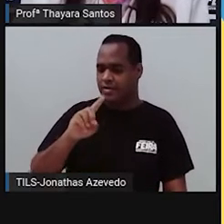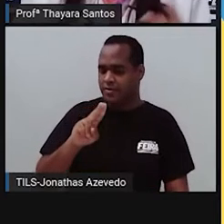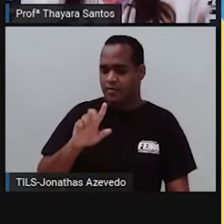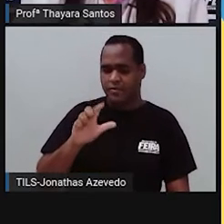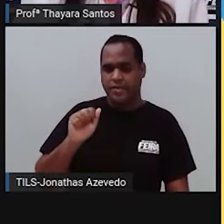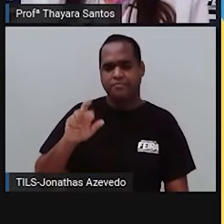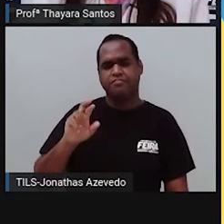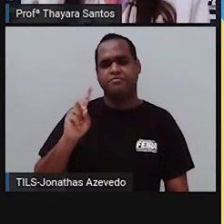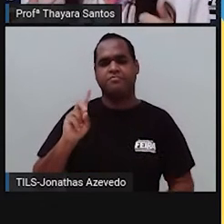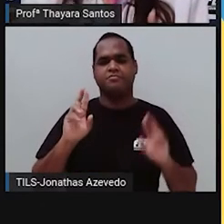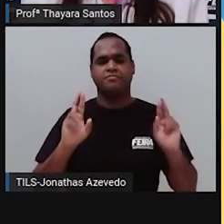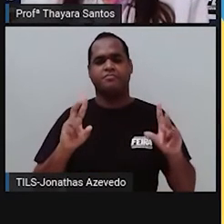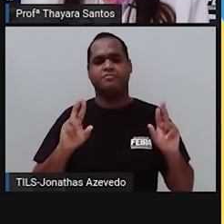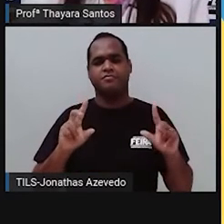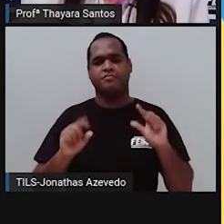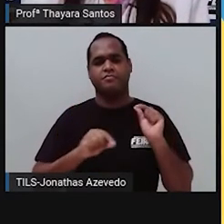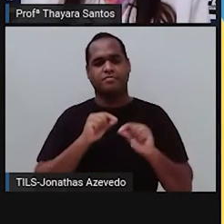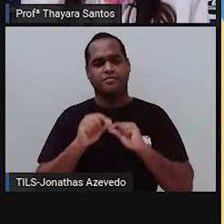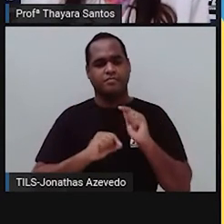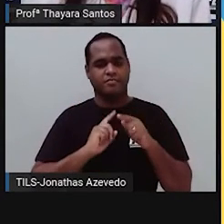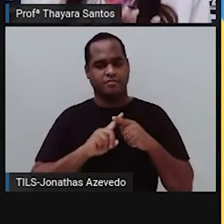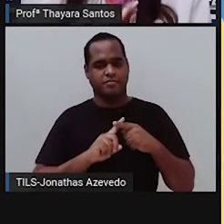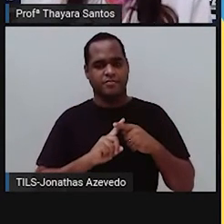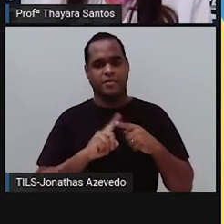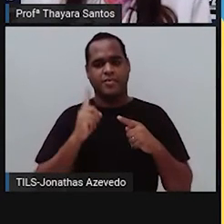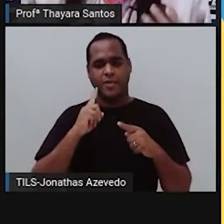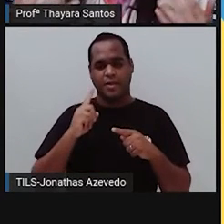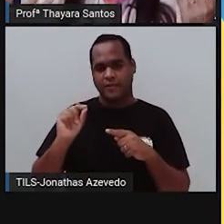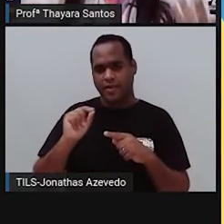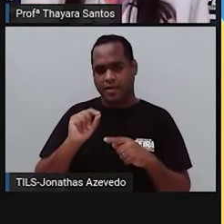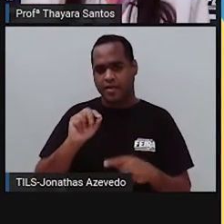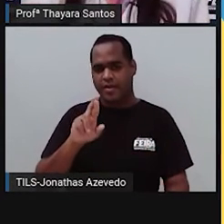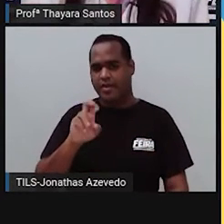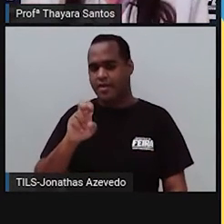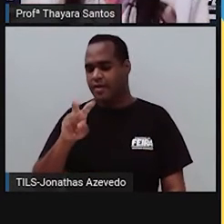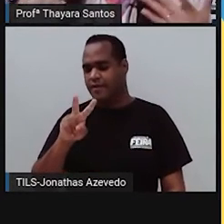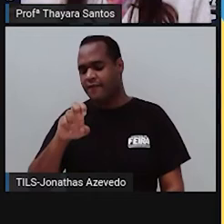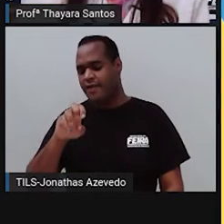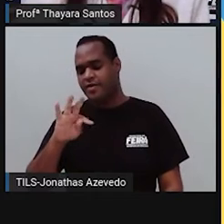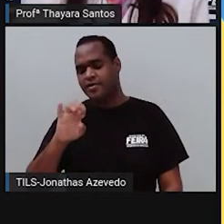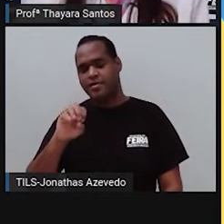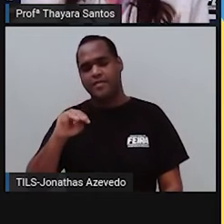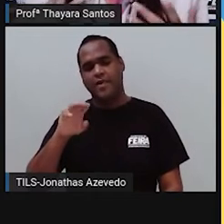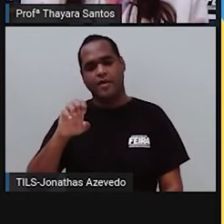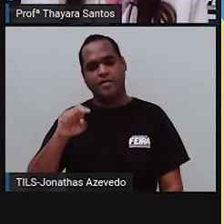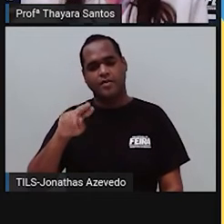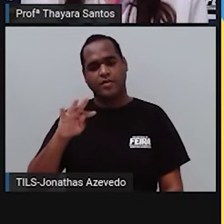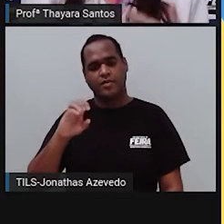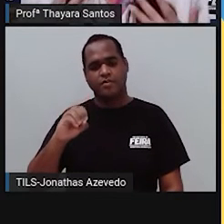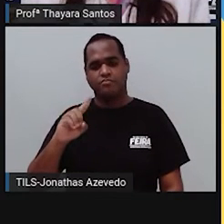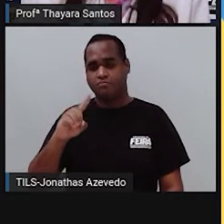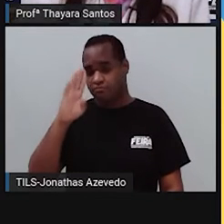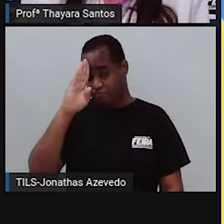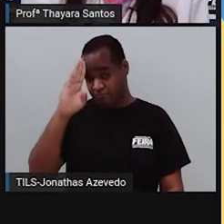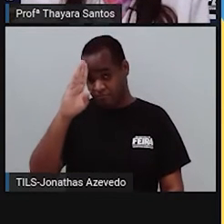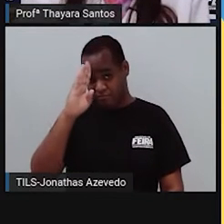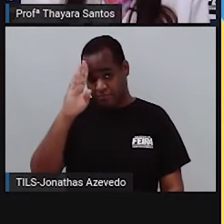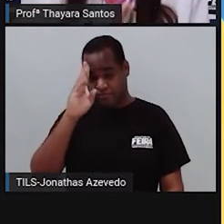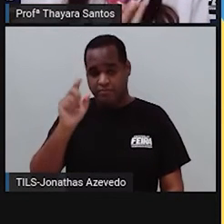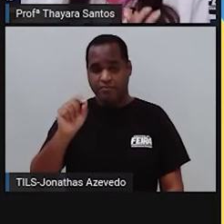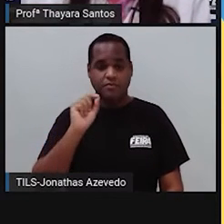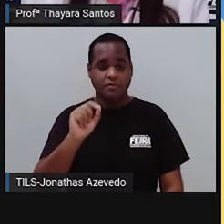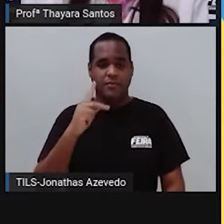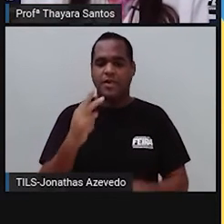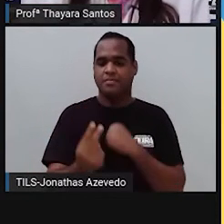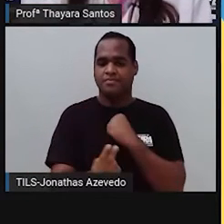entre eles. O tecido epitelial de revestimento, como o nome já está dizendo, ele reveste. A função dele, principal, é